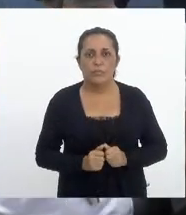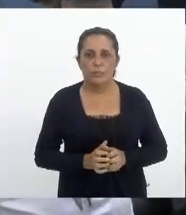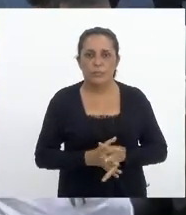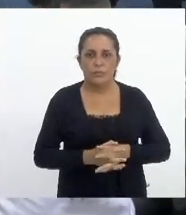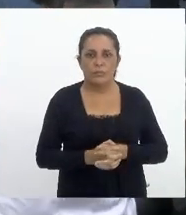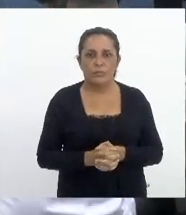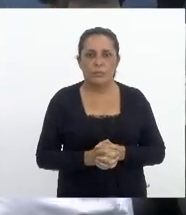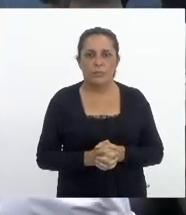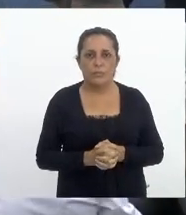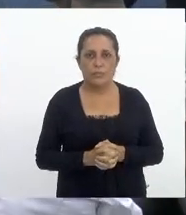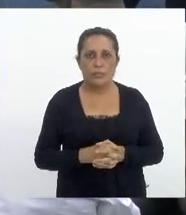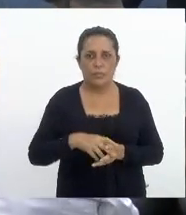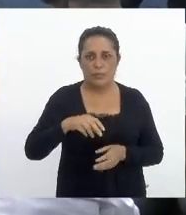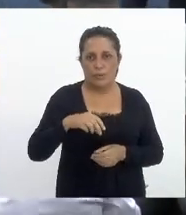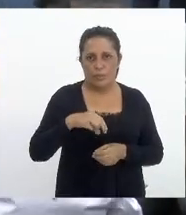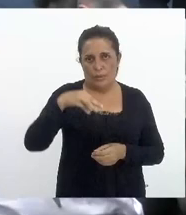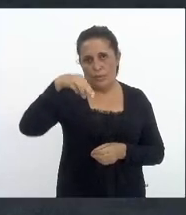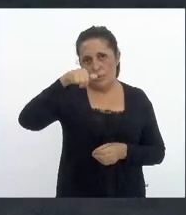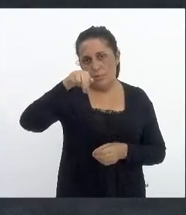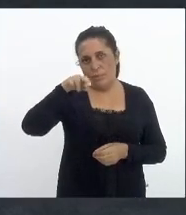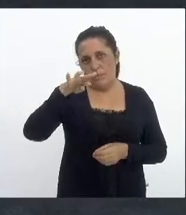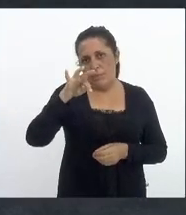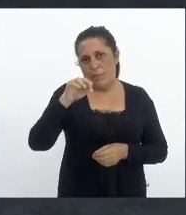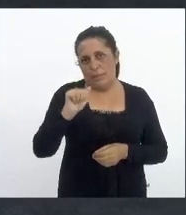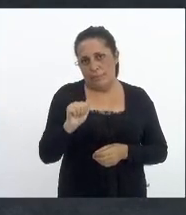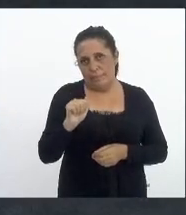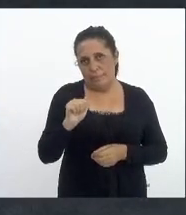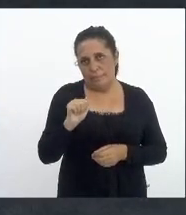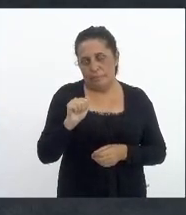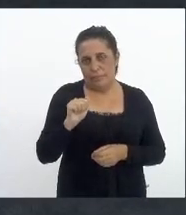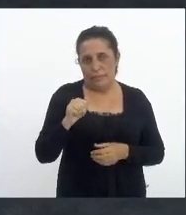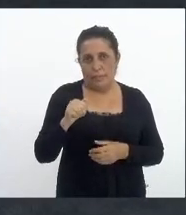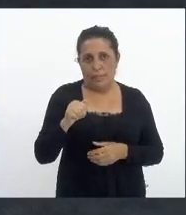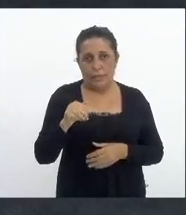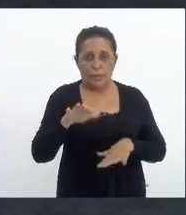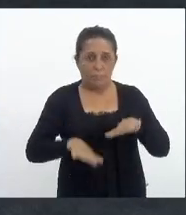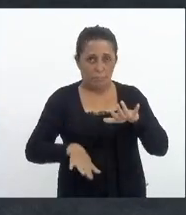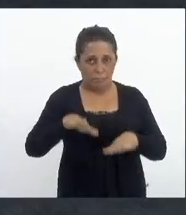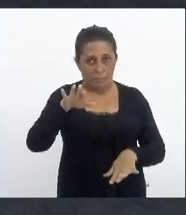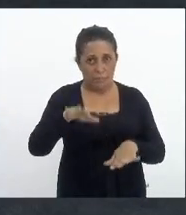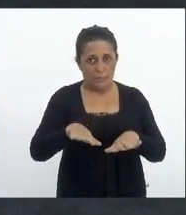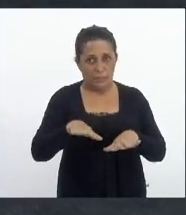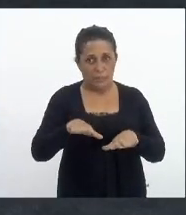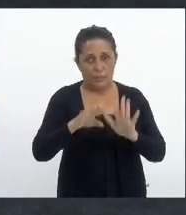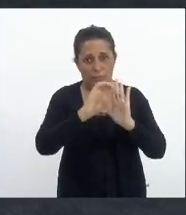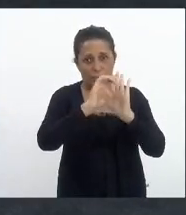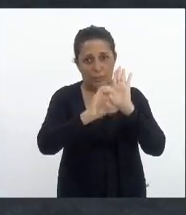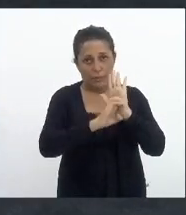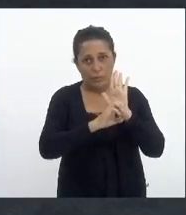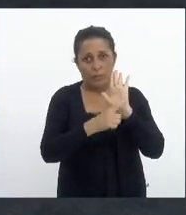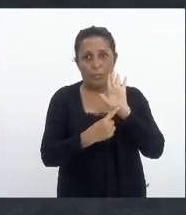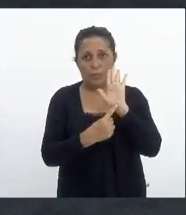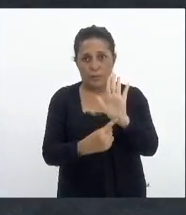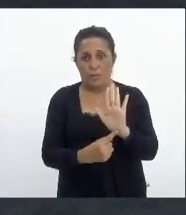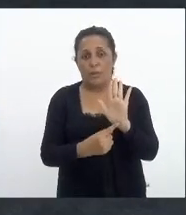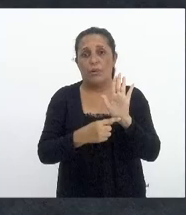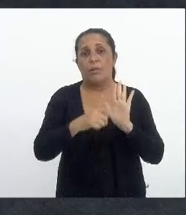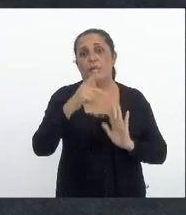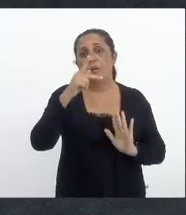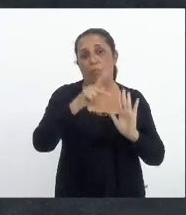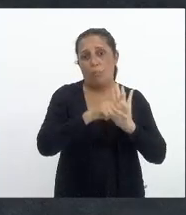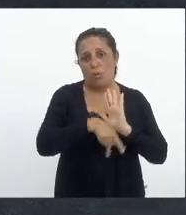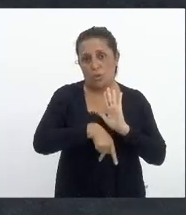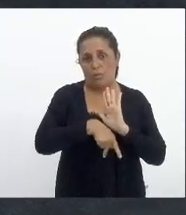da Marta Rocha independentemente das emendas que apresentei o projeto nesse momento da tramitação parecer